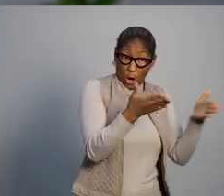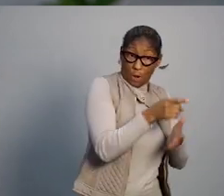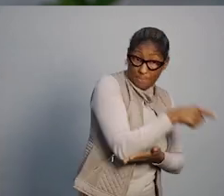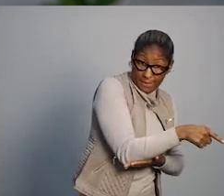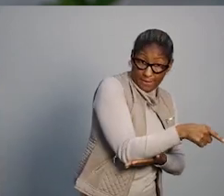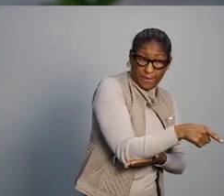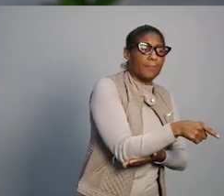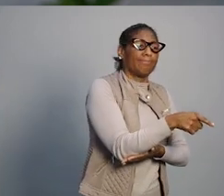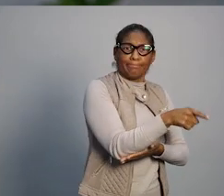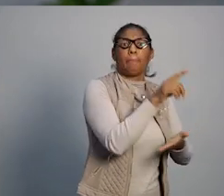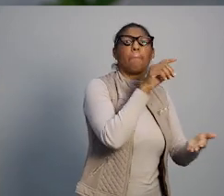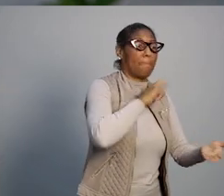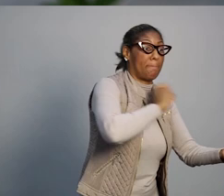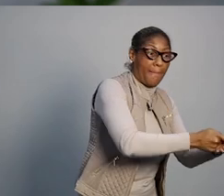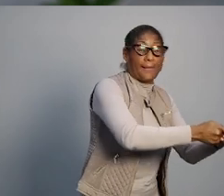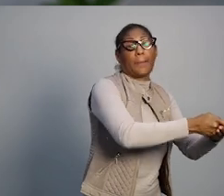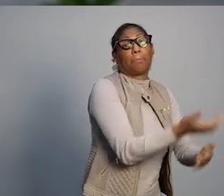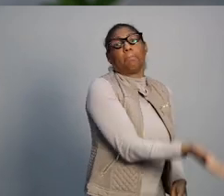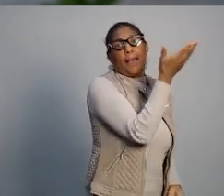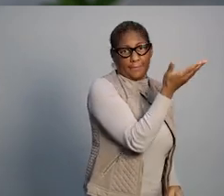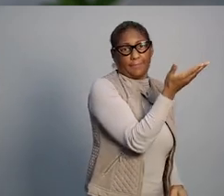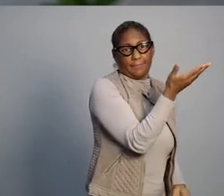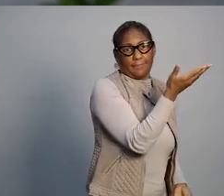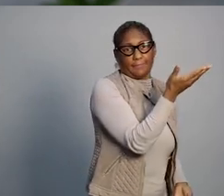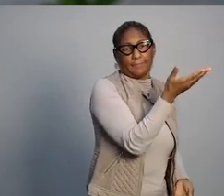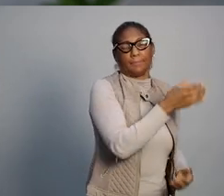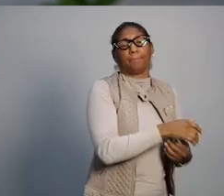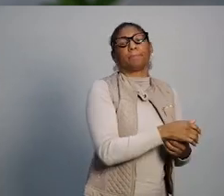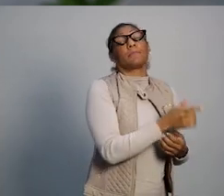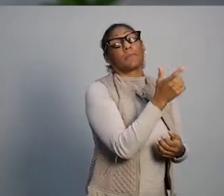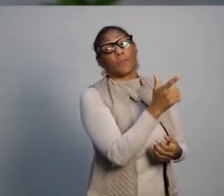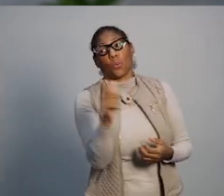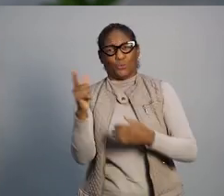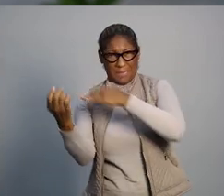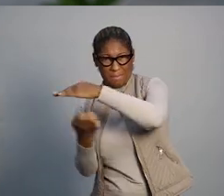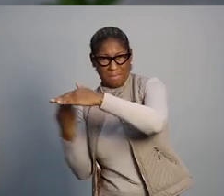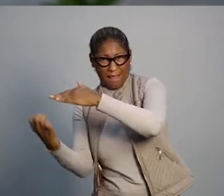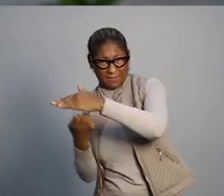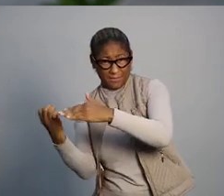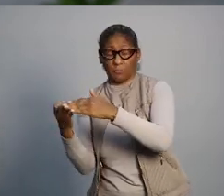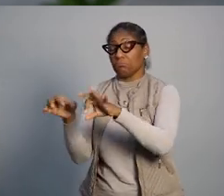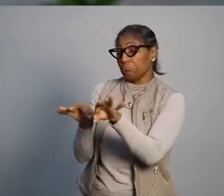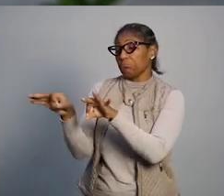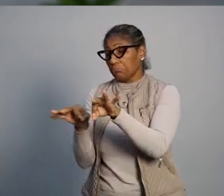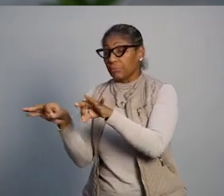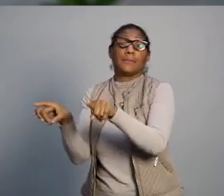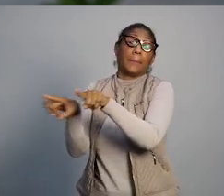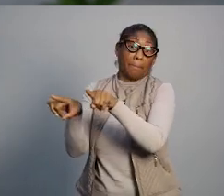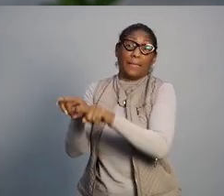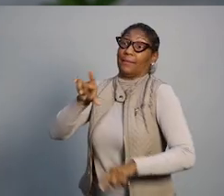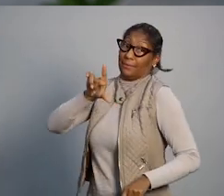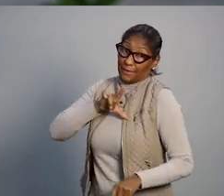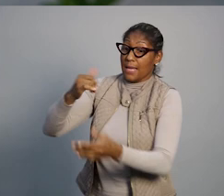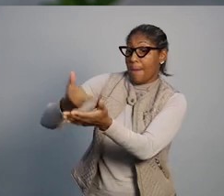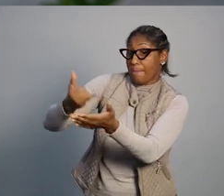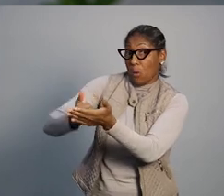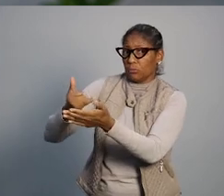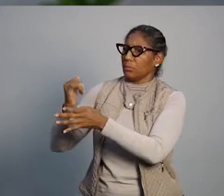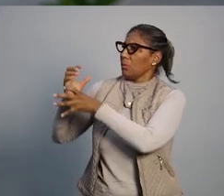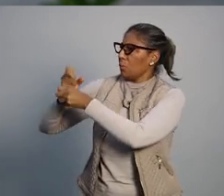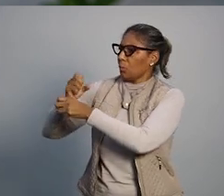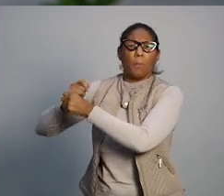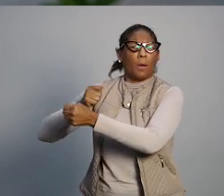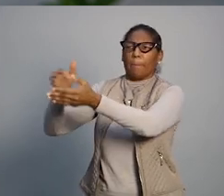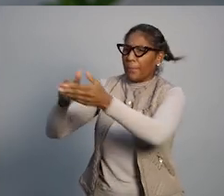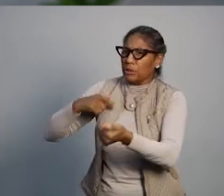distorção nesse sistema, porque, proporcionalmente, os mais pobres são os que mais pagam impostos. Já quem